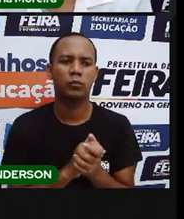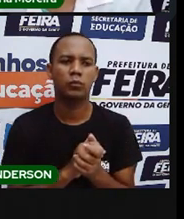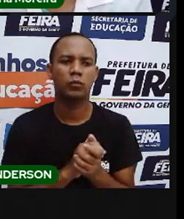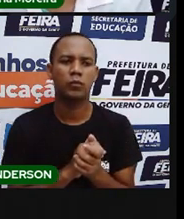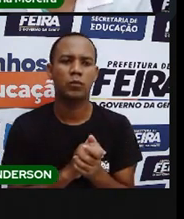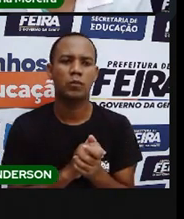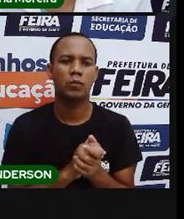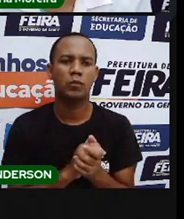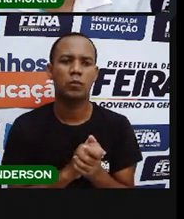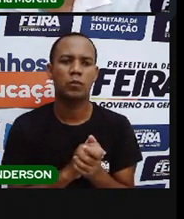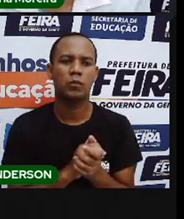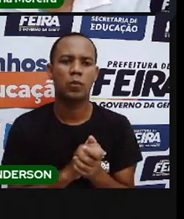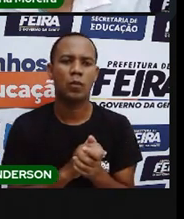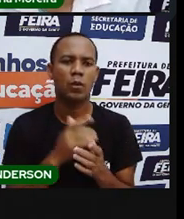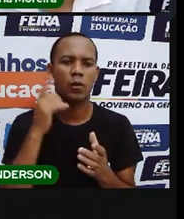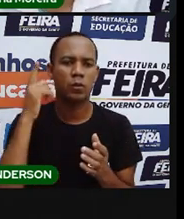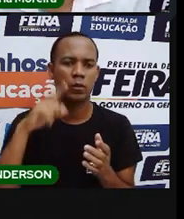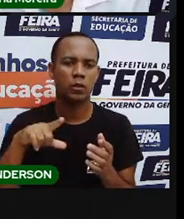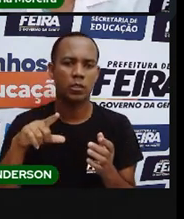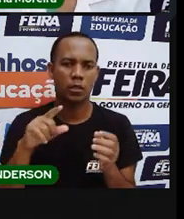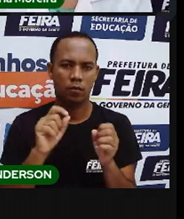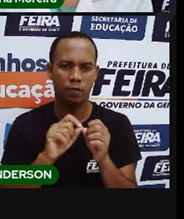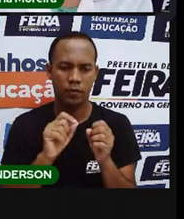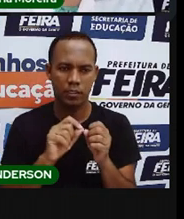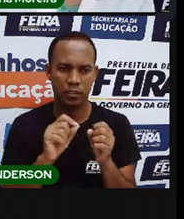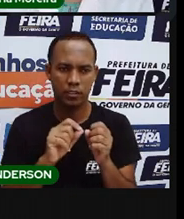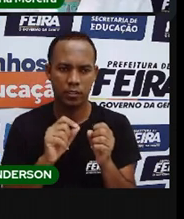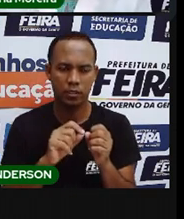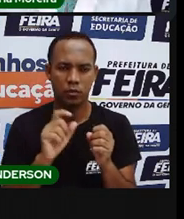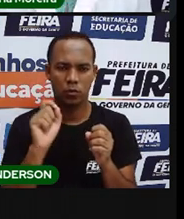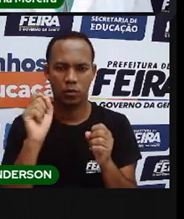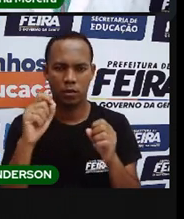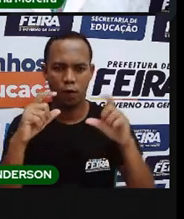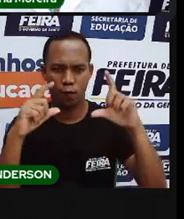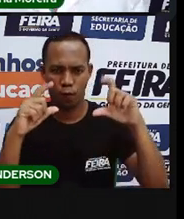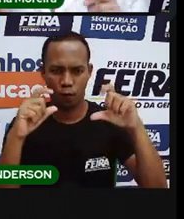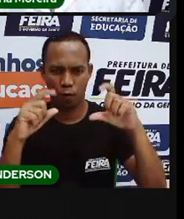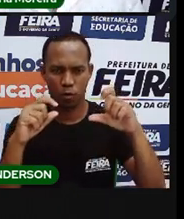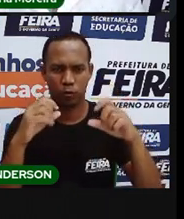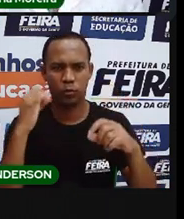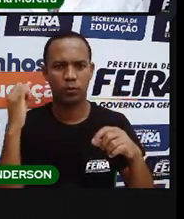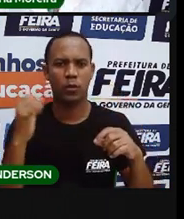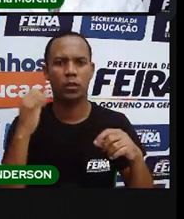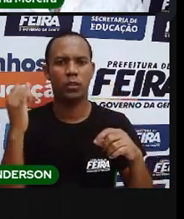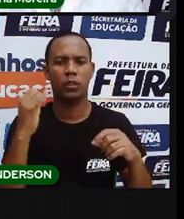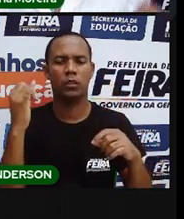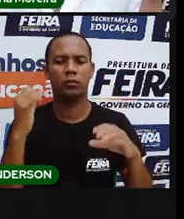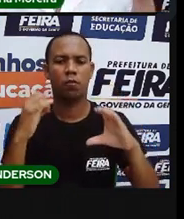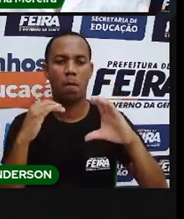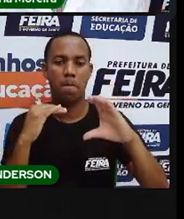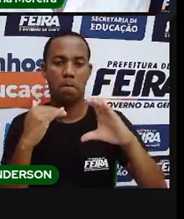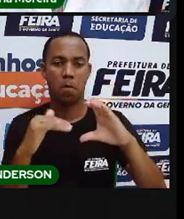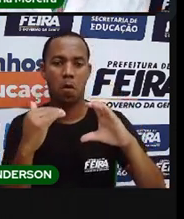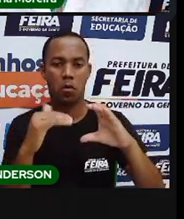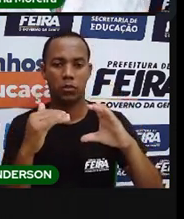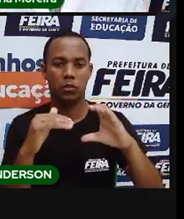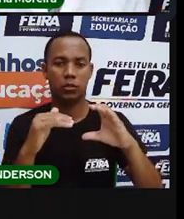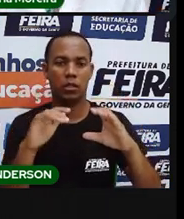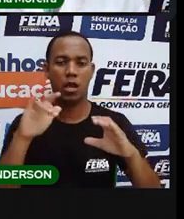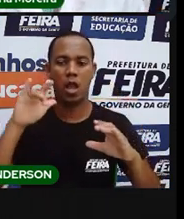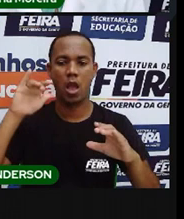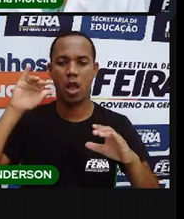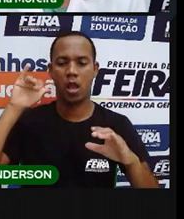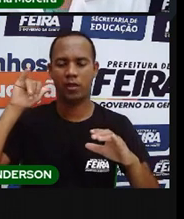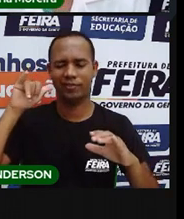Então, desafio. Quem conseguir completar esse desafio, tira foto, né? Posta lá no Instagram, marca a